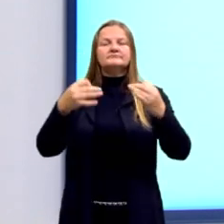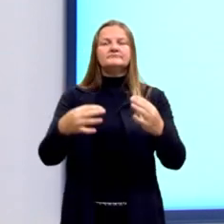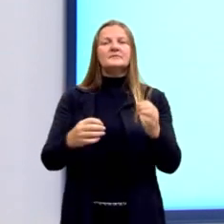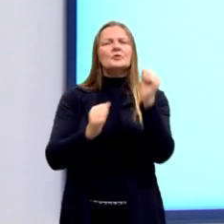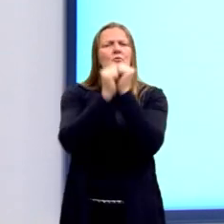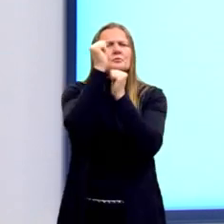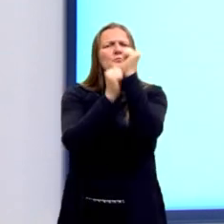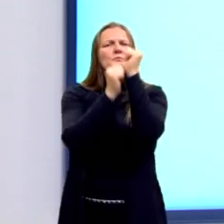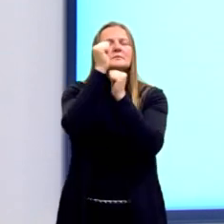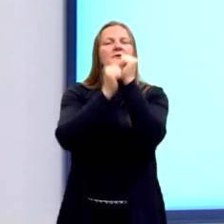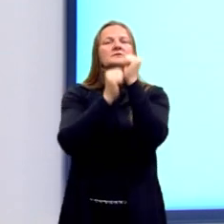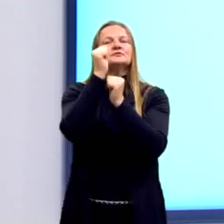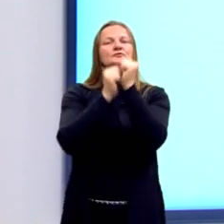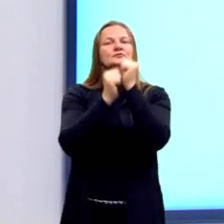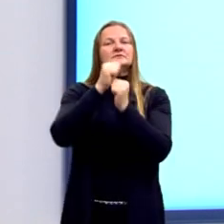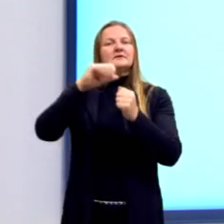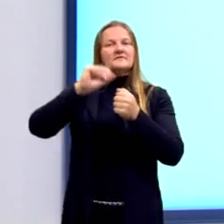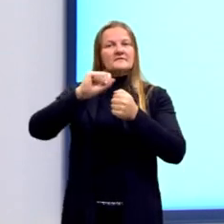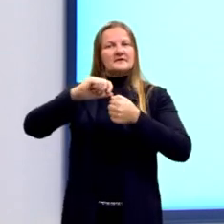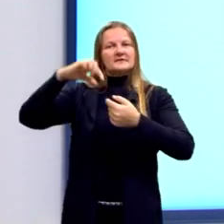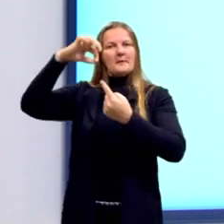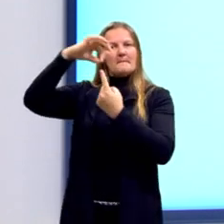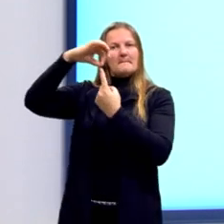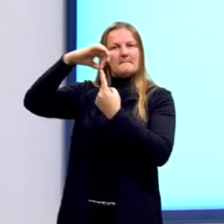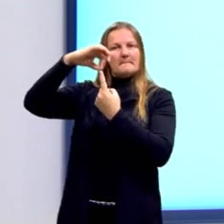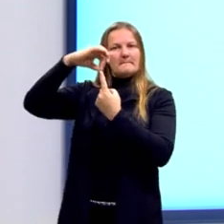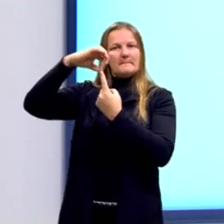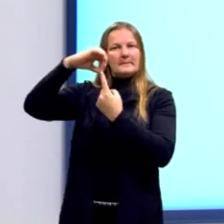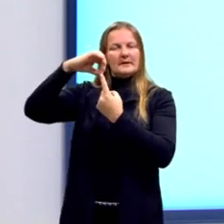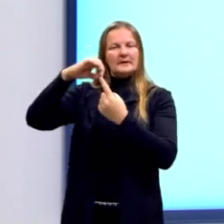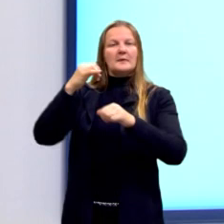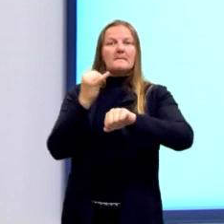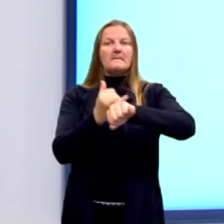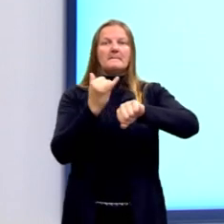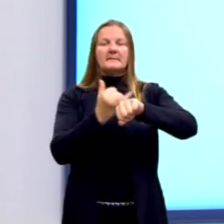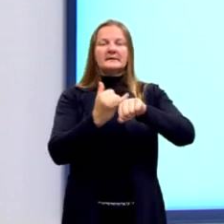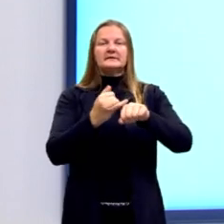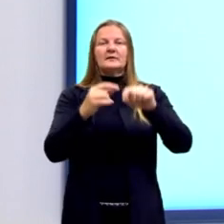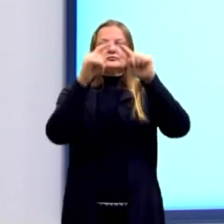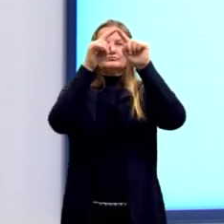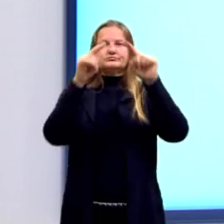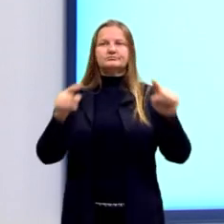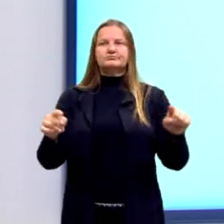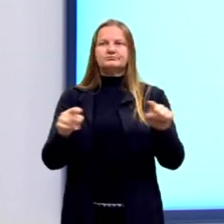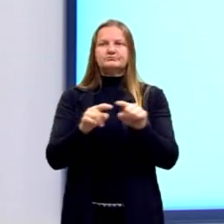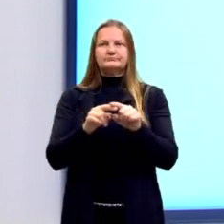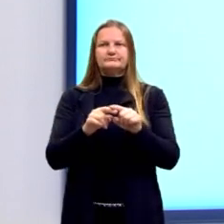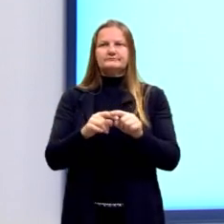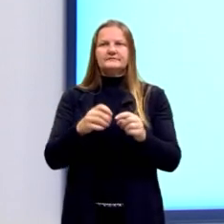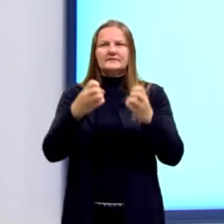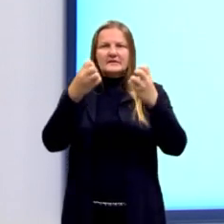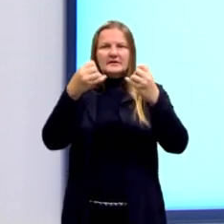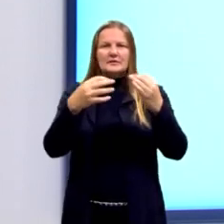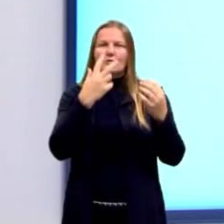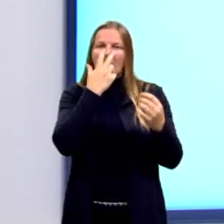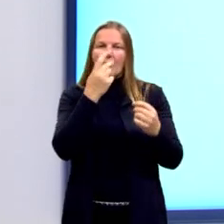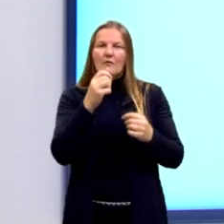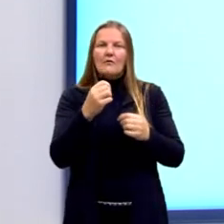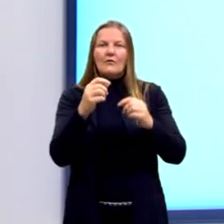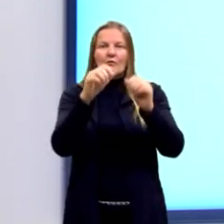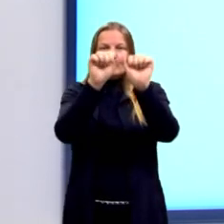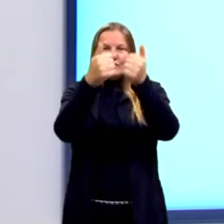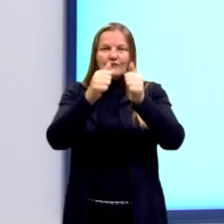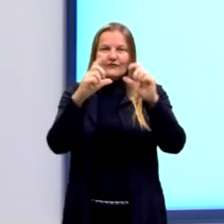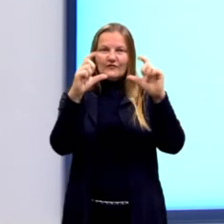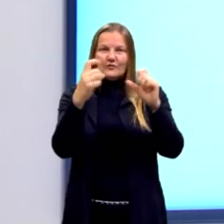indústria recortou uma placa de metal no formato triangular ABC, conforme a figura 1. Então,